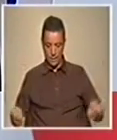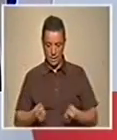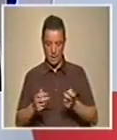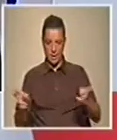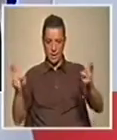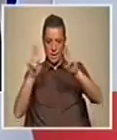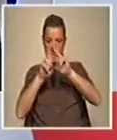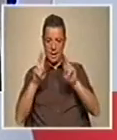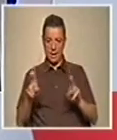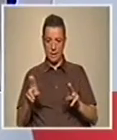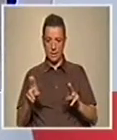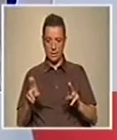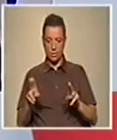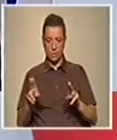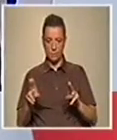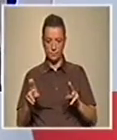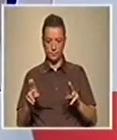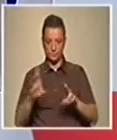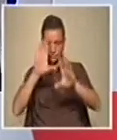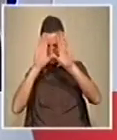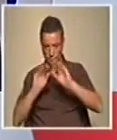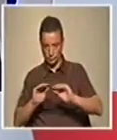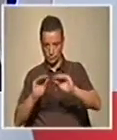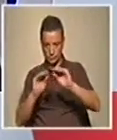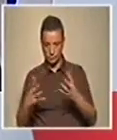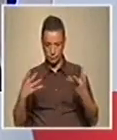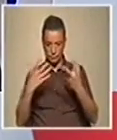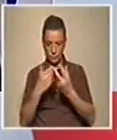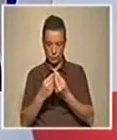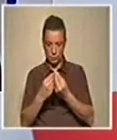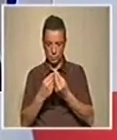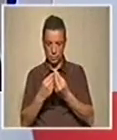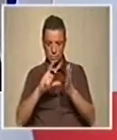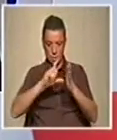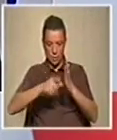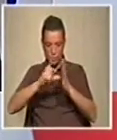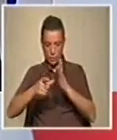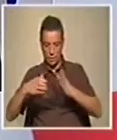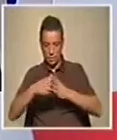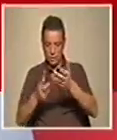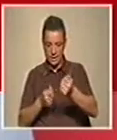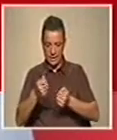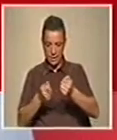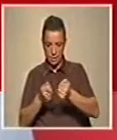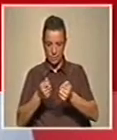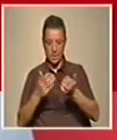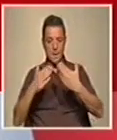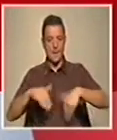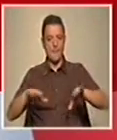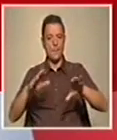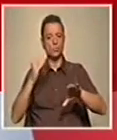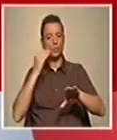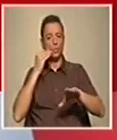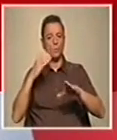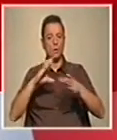o ensino, não é? E para captarmos projetos estratégicos para a região. Como é vai ser essa articulação?